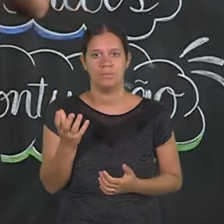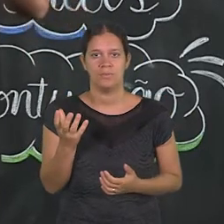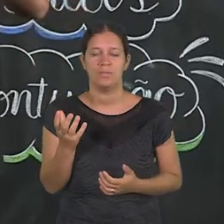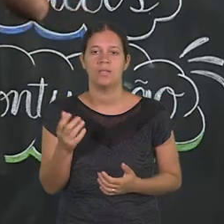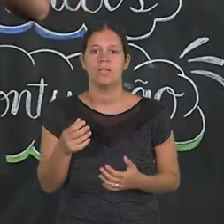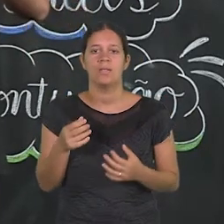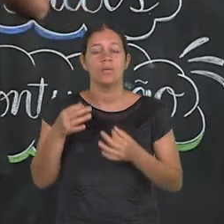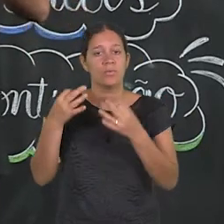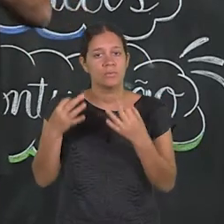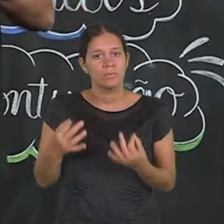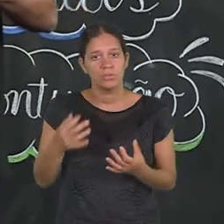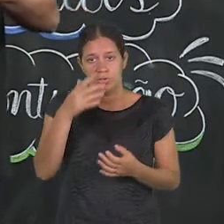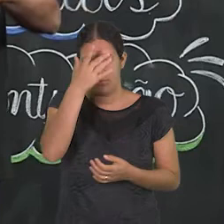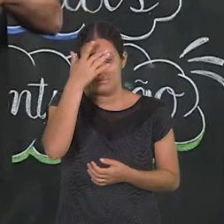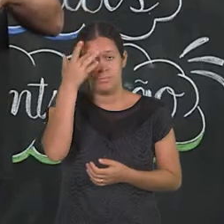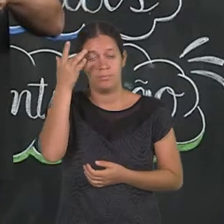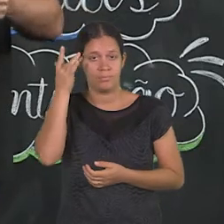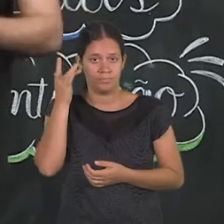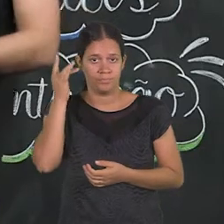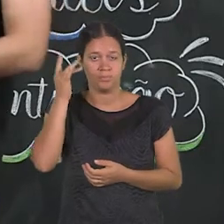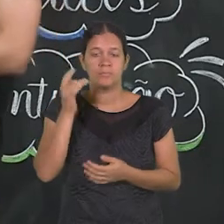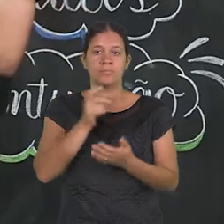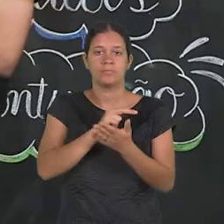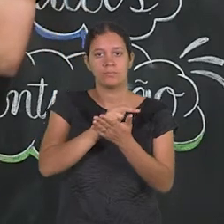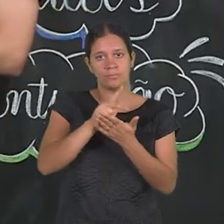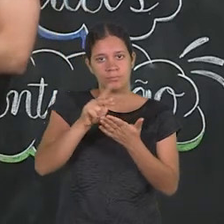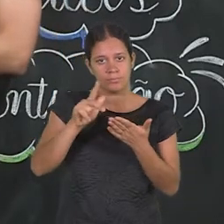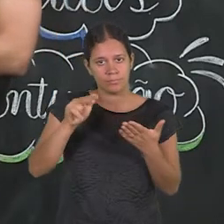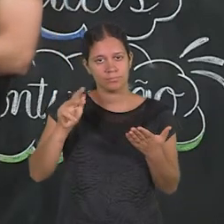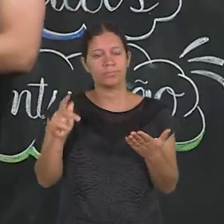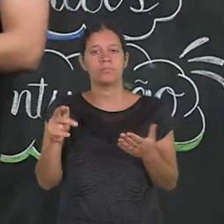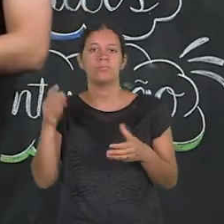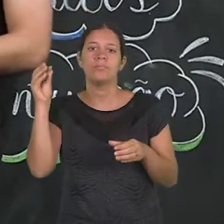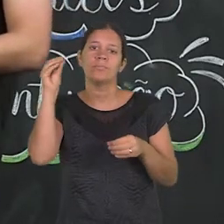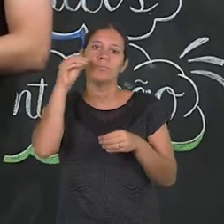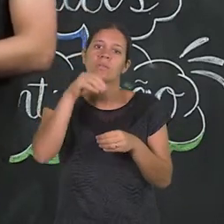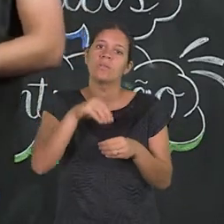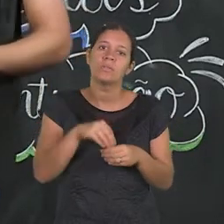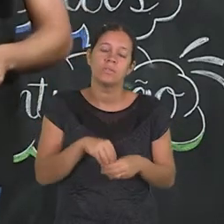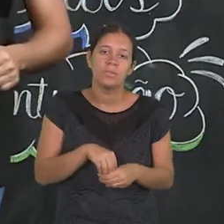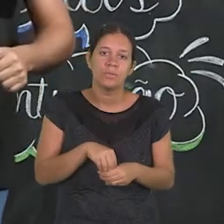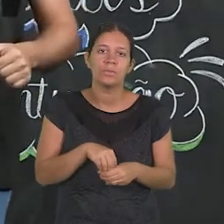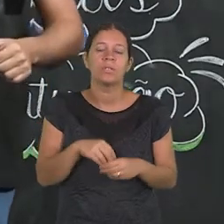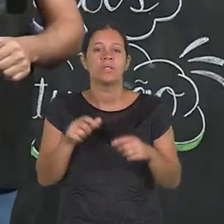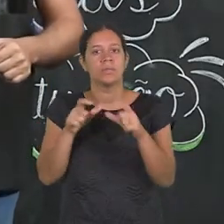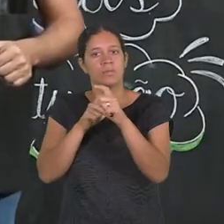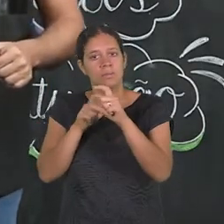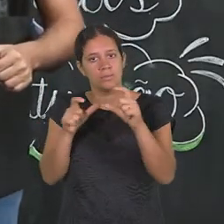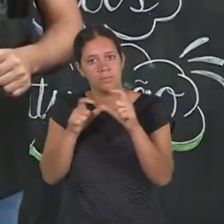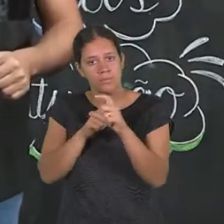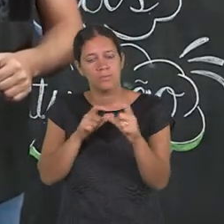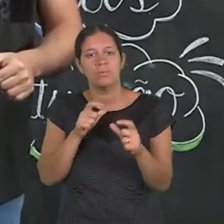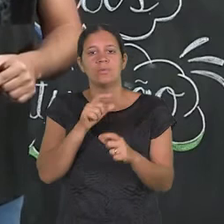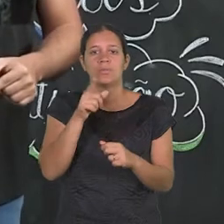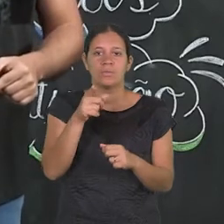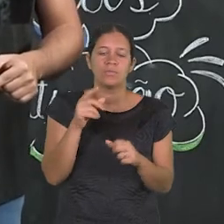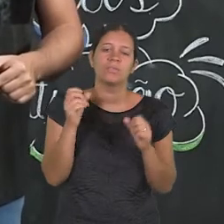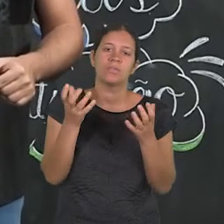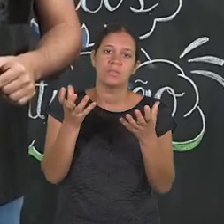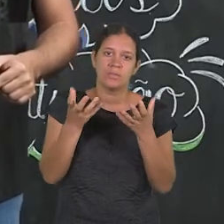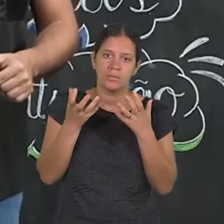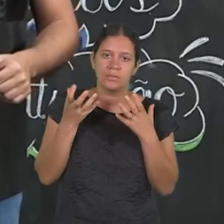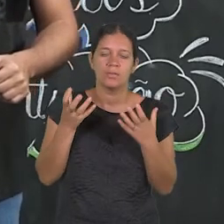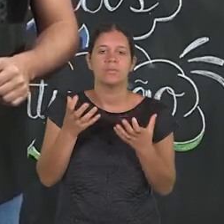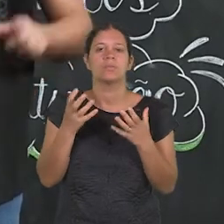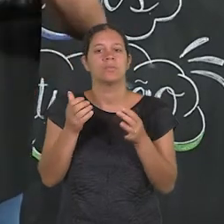não só uma situação específica de um personagem. Então, a variação de planos dentro de um quadro vai se referir à ação que você quer